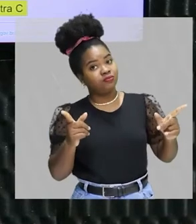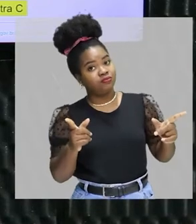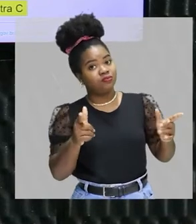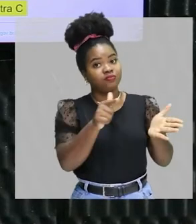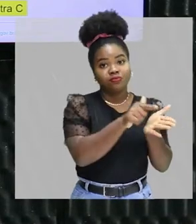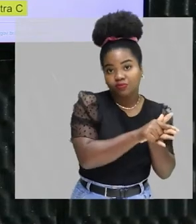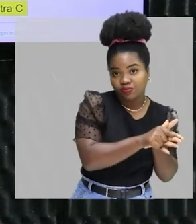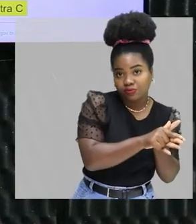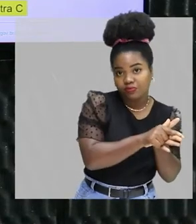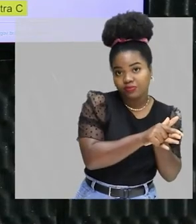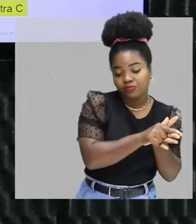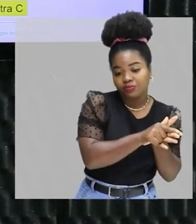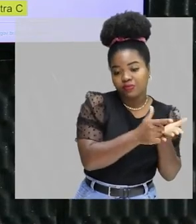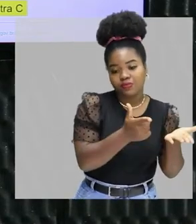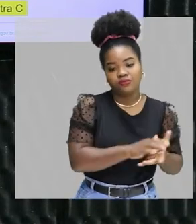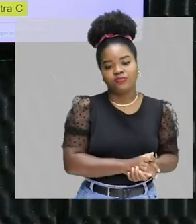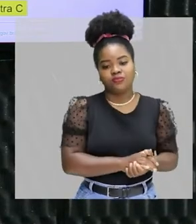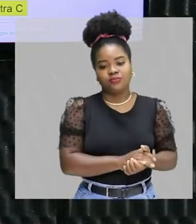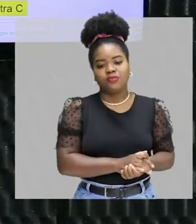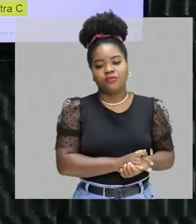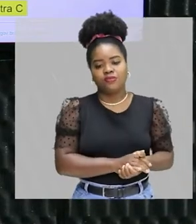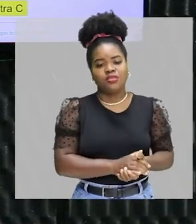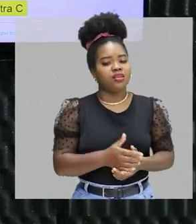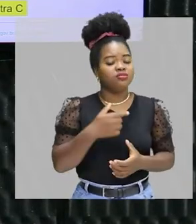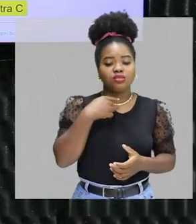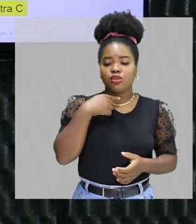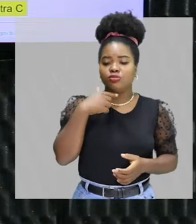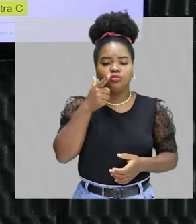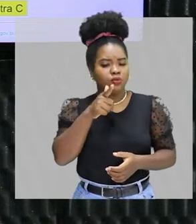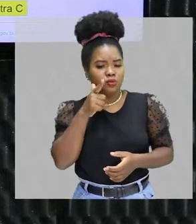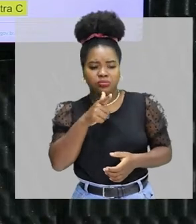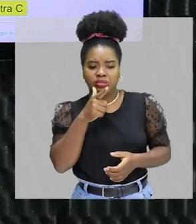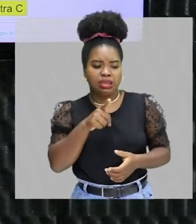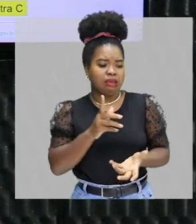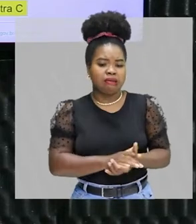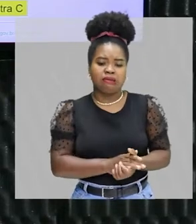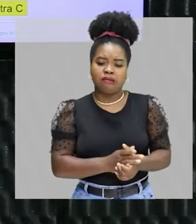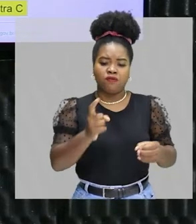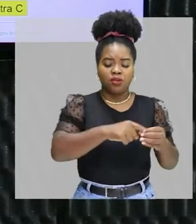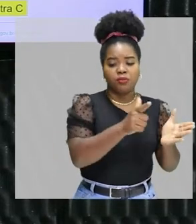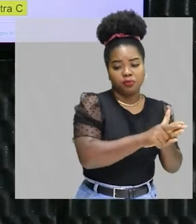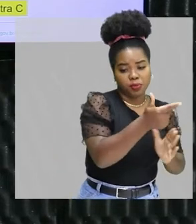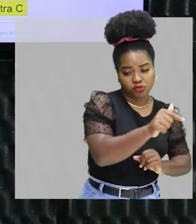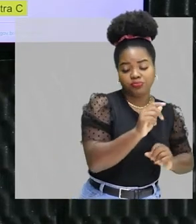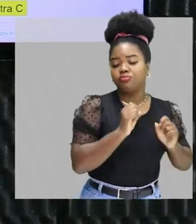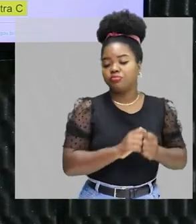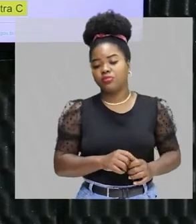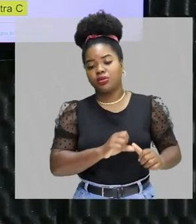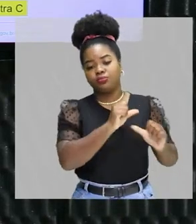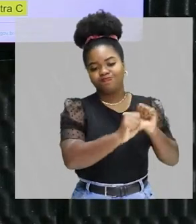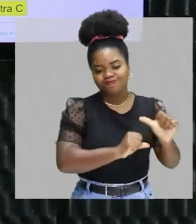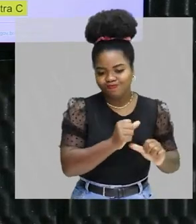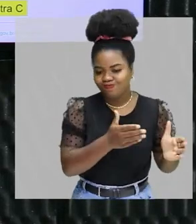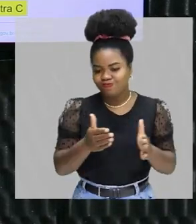papel. E você não consegue voltar para o papel. Então, uma transformação ou processo